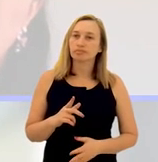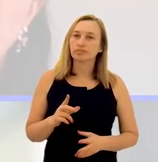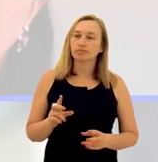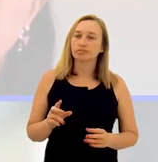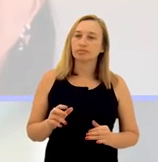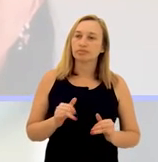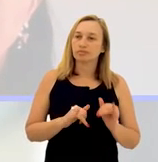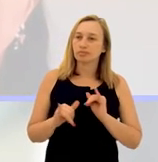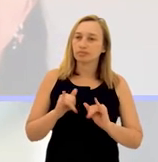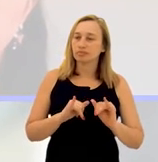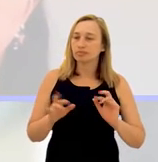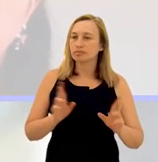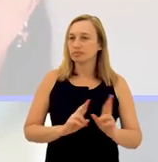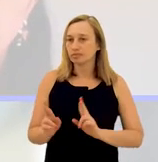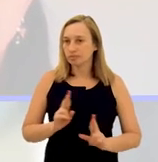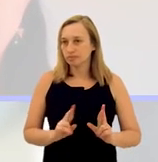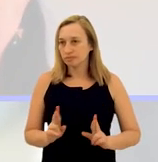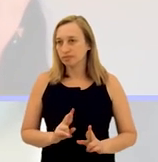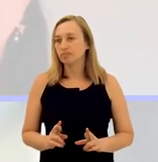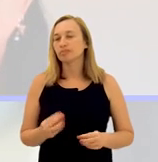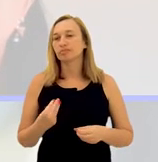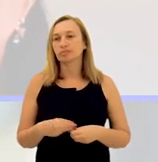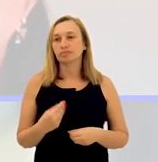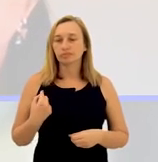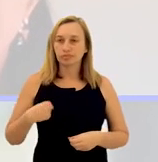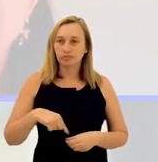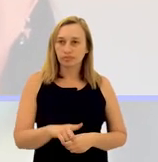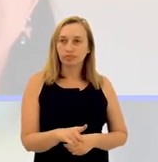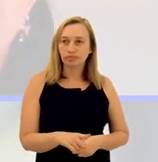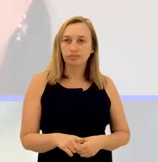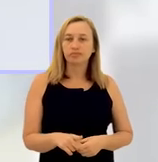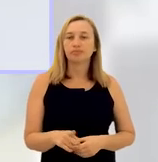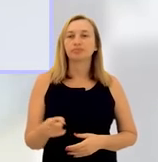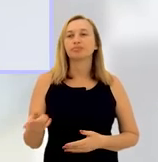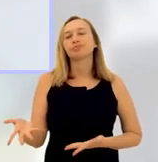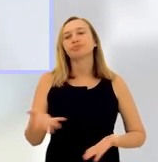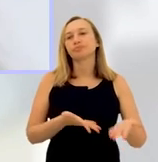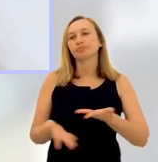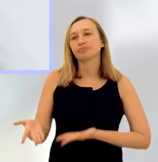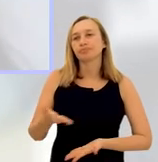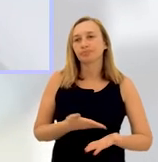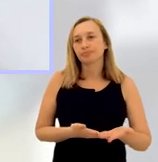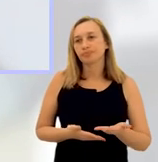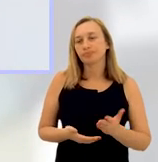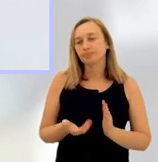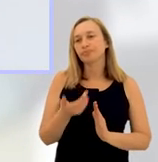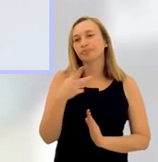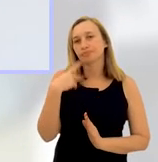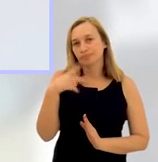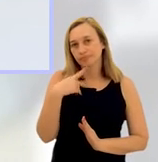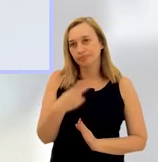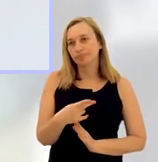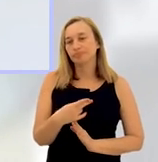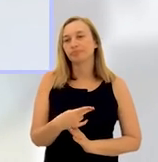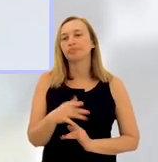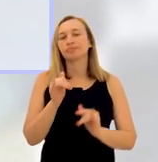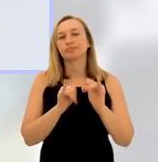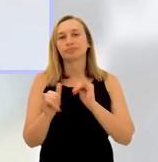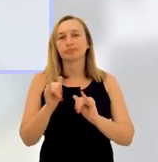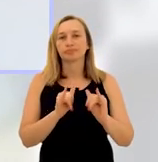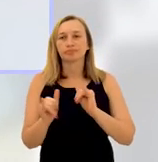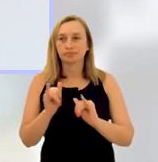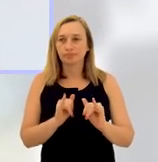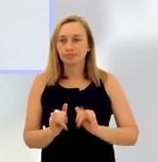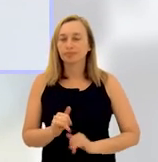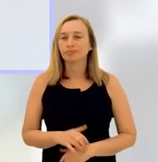relativos a esse assunto no município, eu procuro participar, compatibilizar a agenda para falar, para